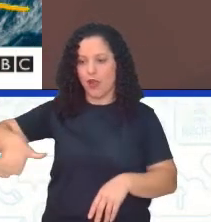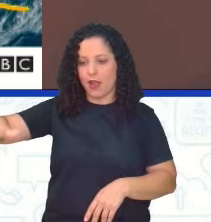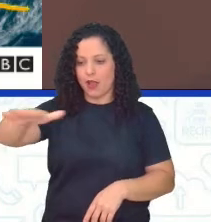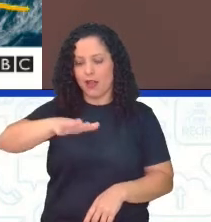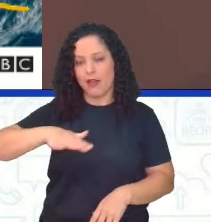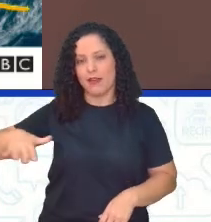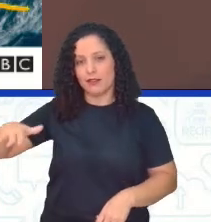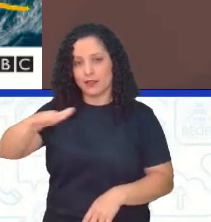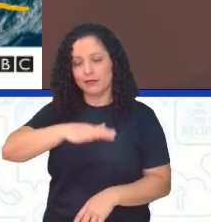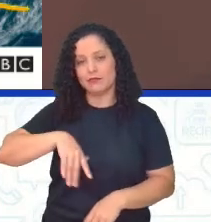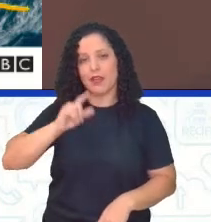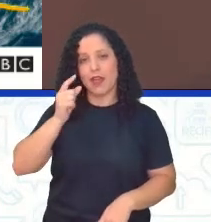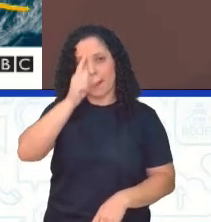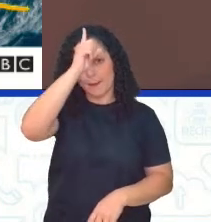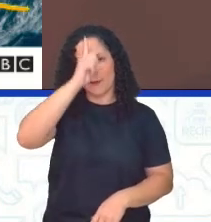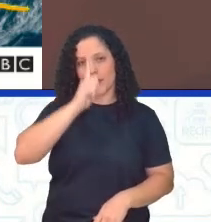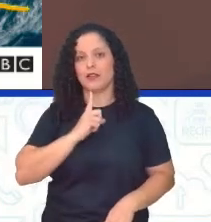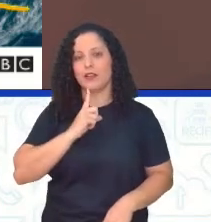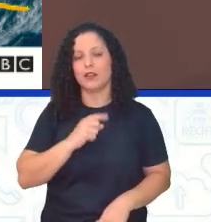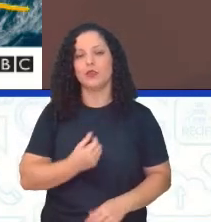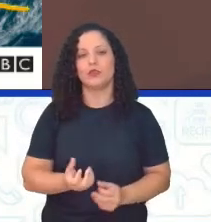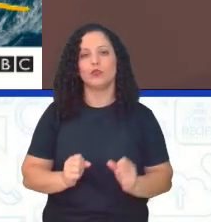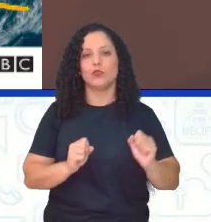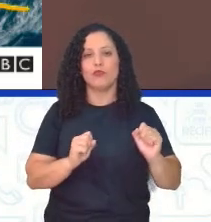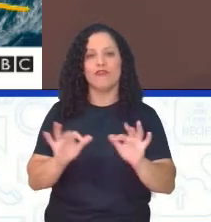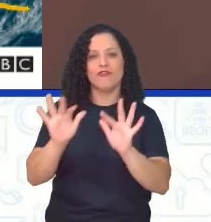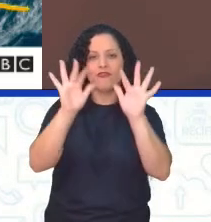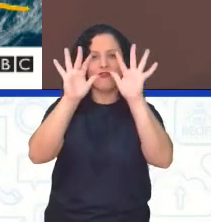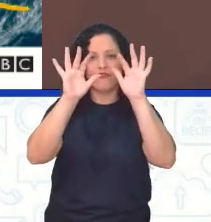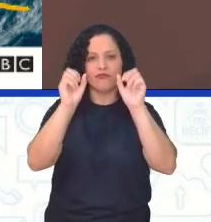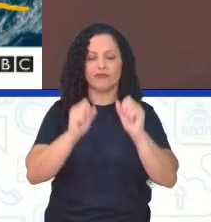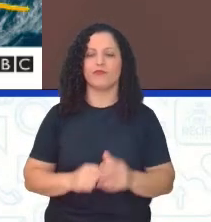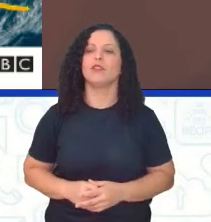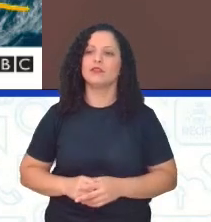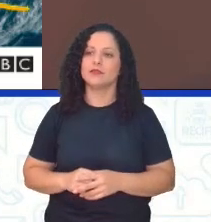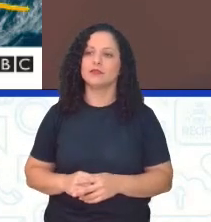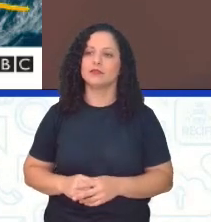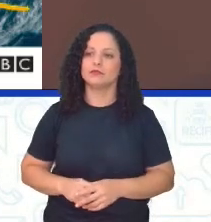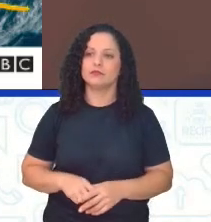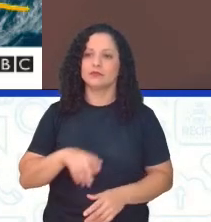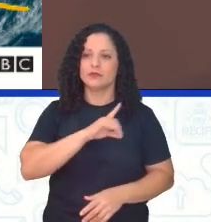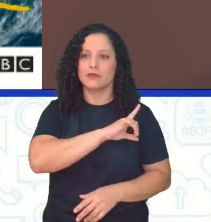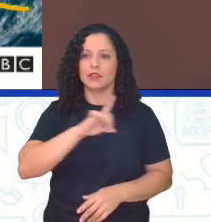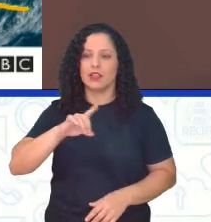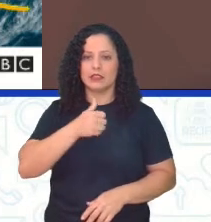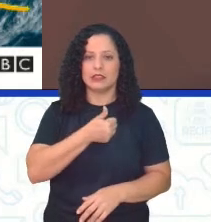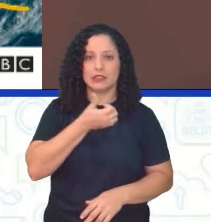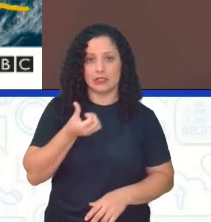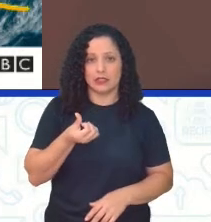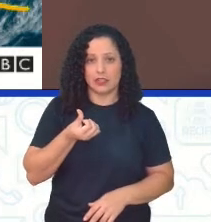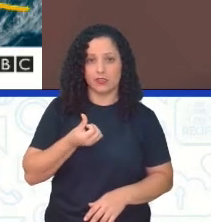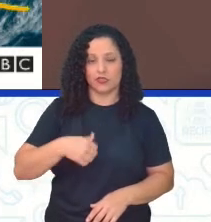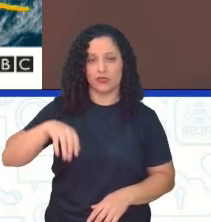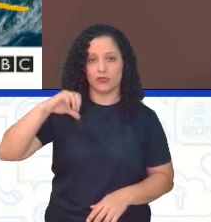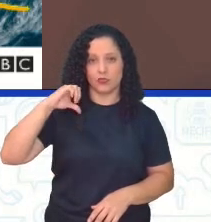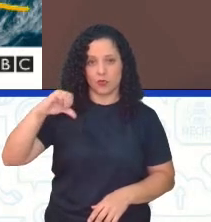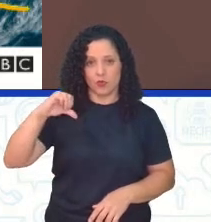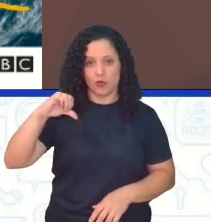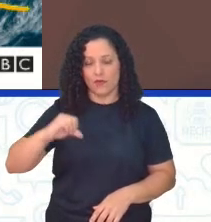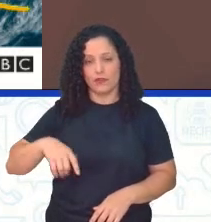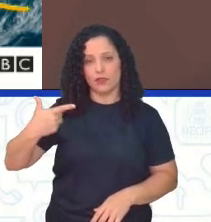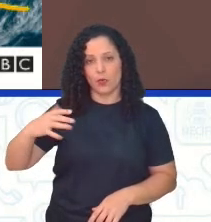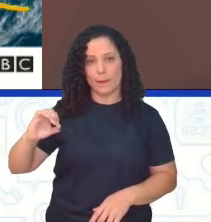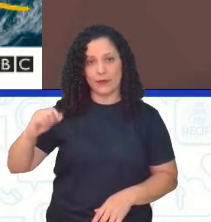tem o nome fumaça. Vamos observar essa data aí, 16 de nove de 2020. Ou seja,